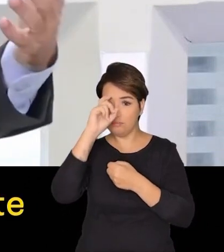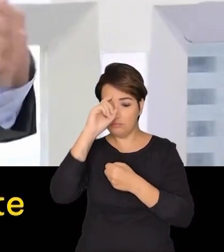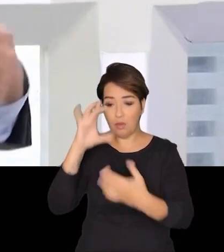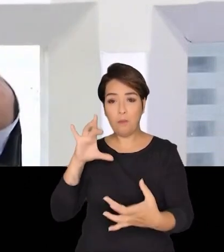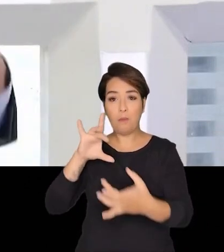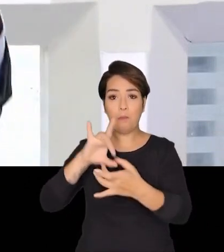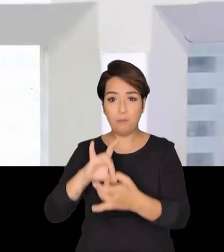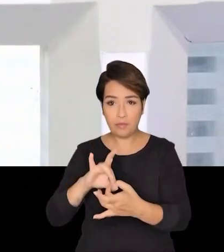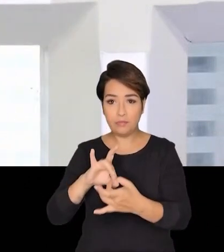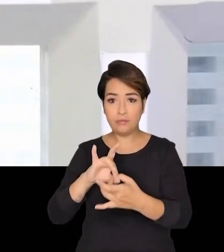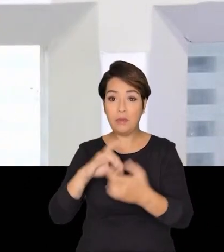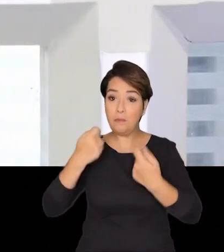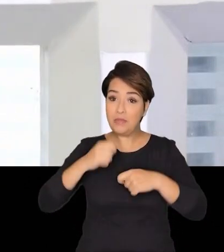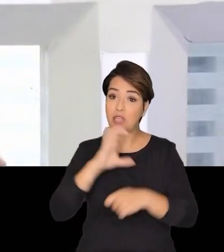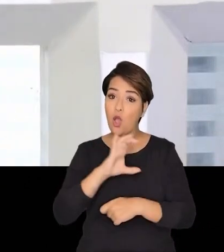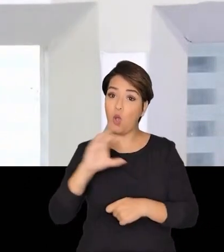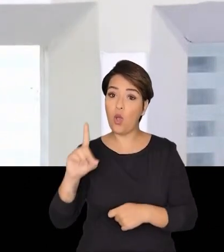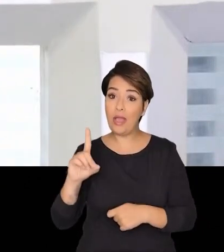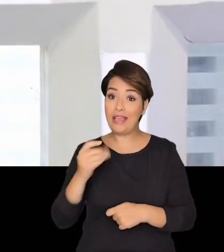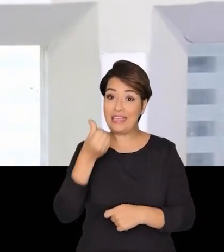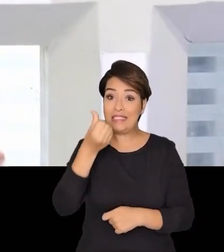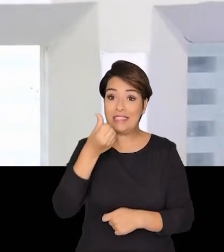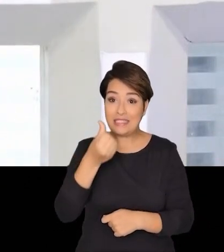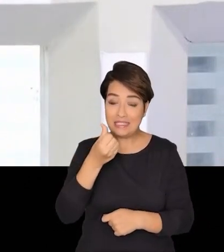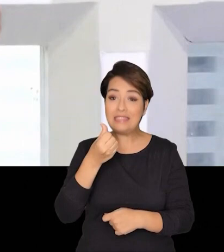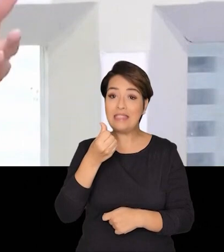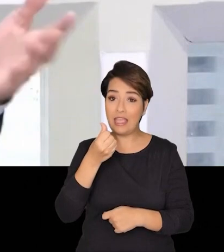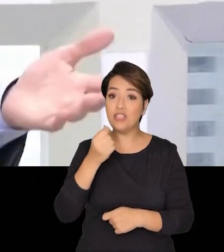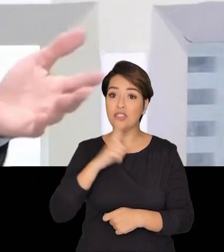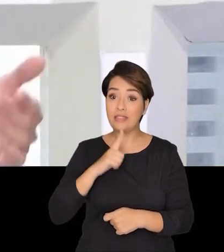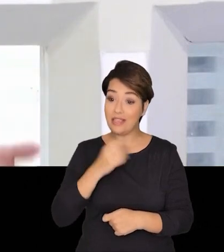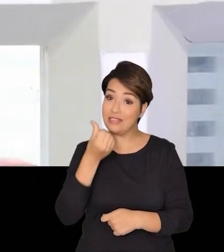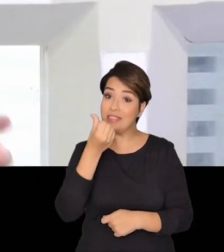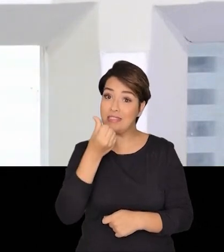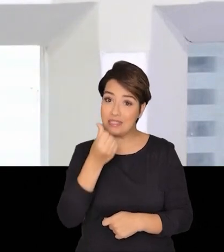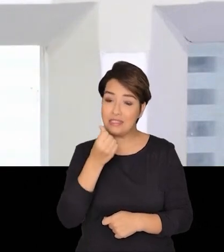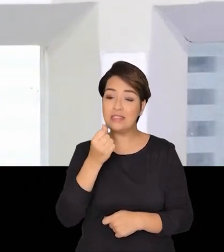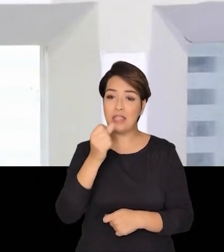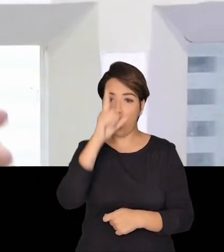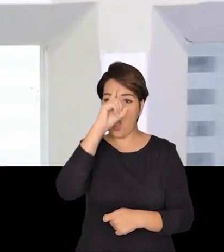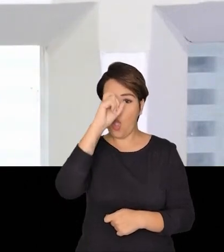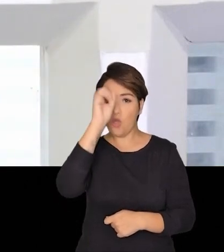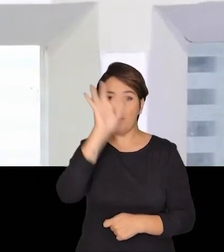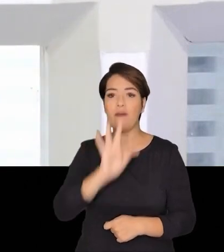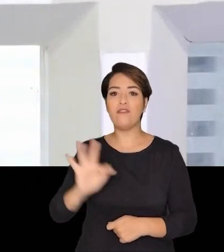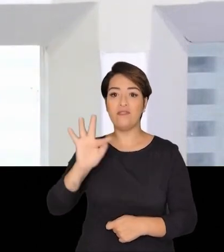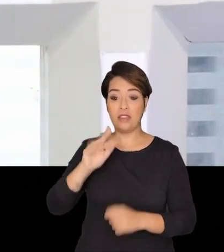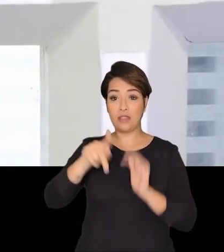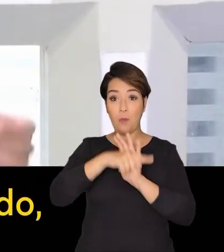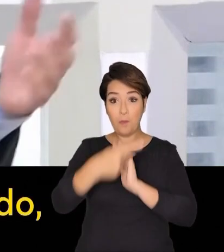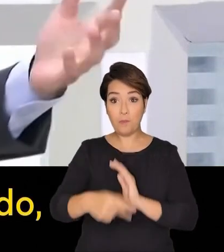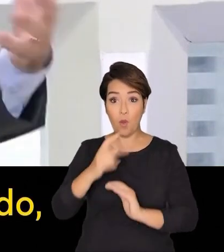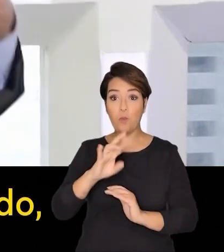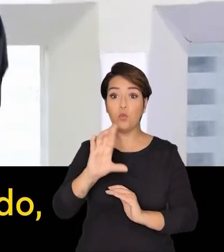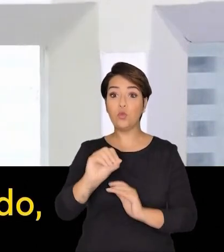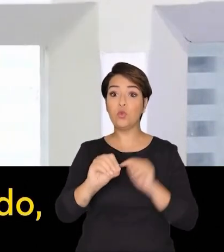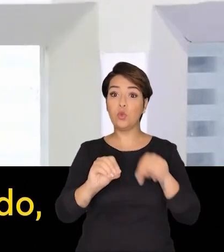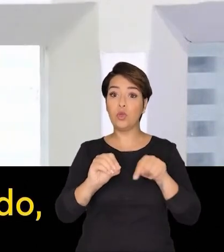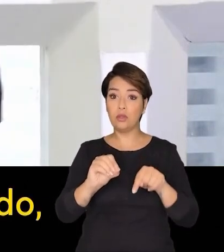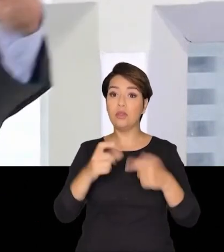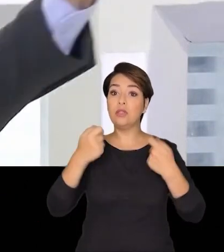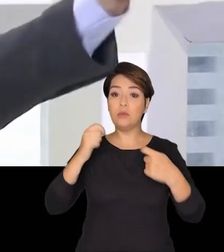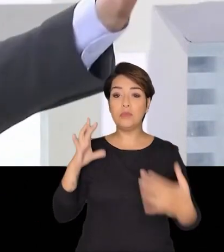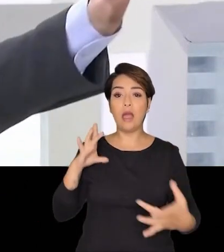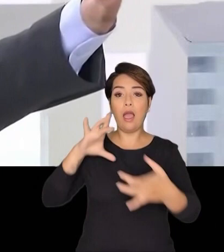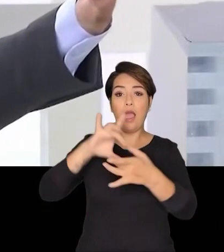mais inteligente e oferte mais vaga para as pessoas são seis grandes hospitais federais só no Rio de Janeiro que nós podemos no